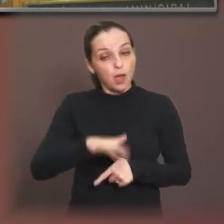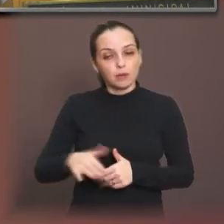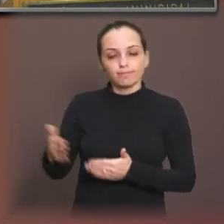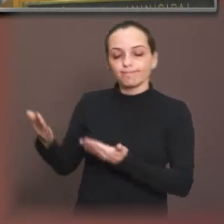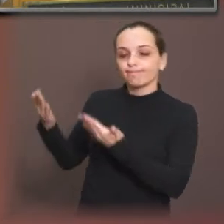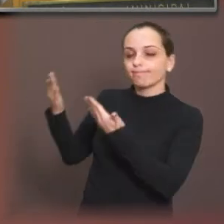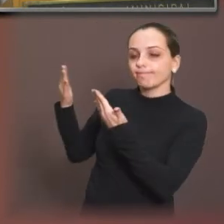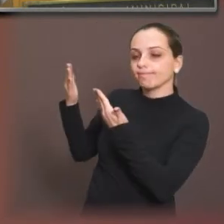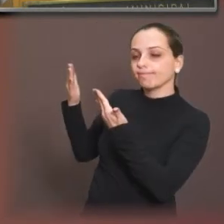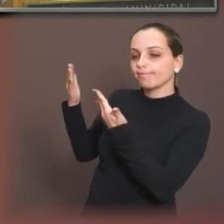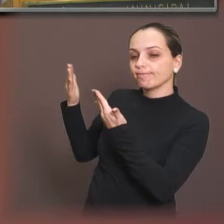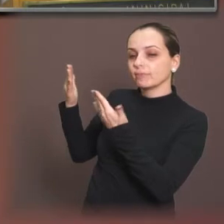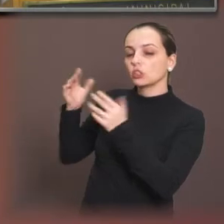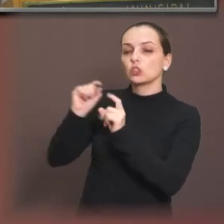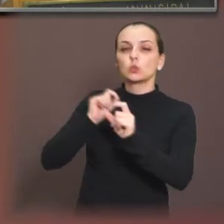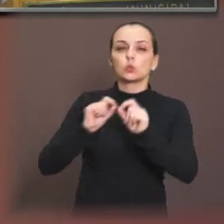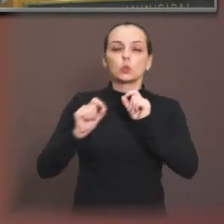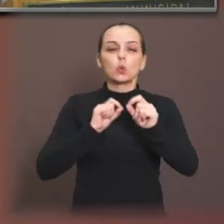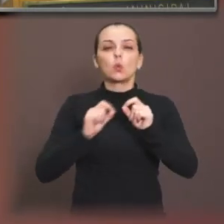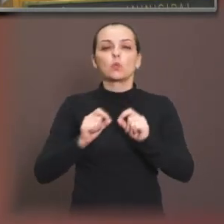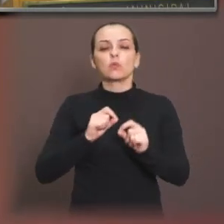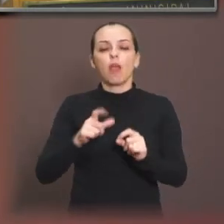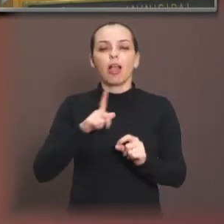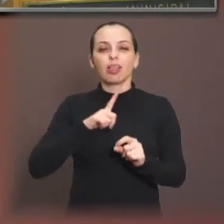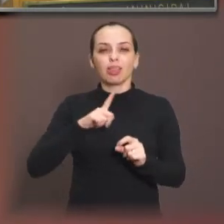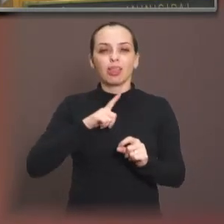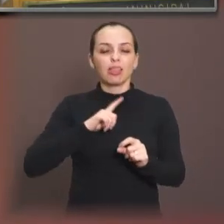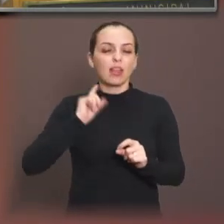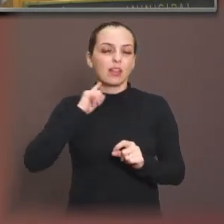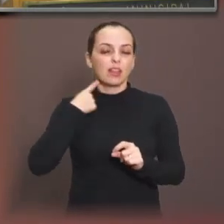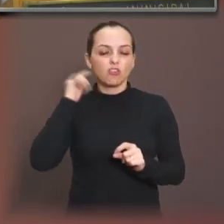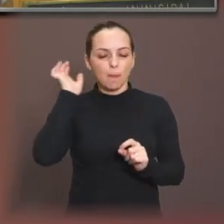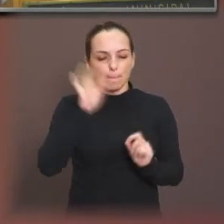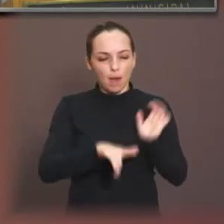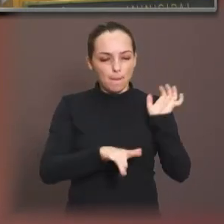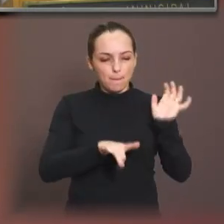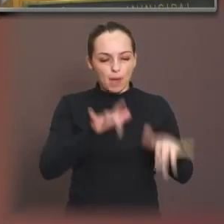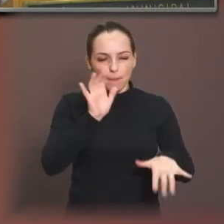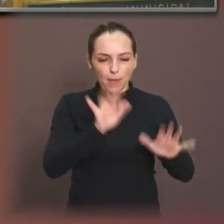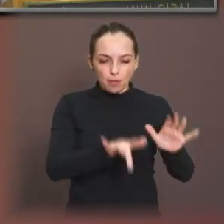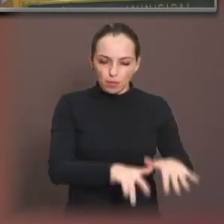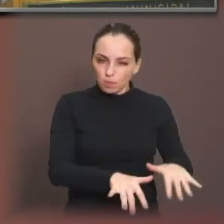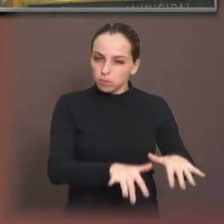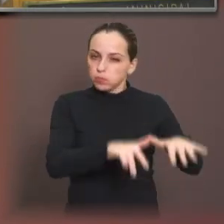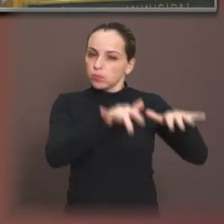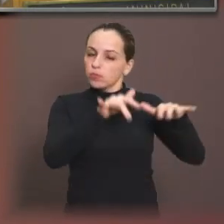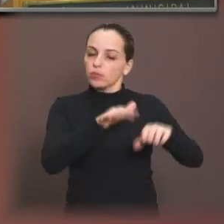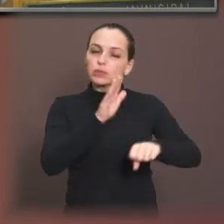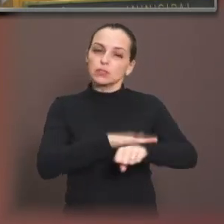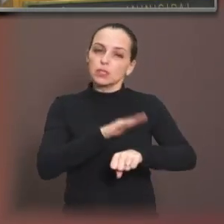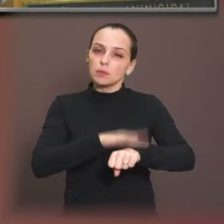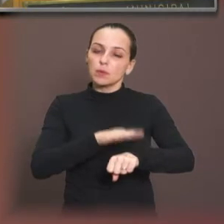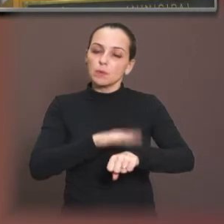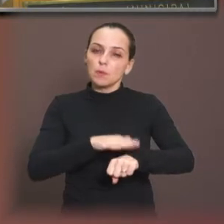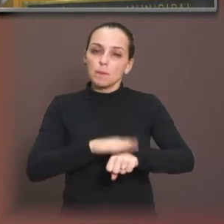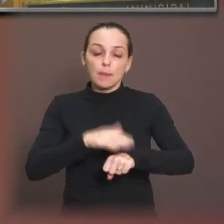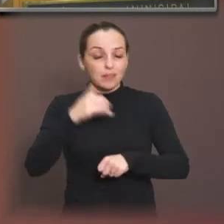Nesse momento, mais um descaso também da população. Nesse momento em que a gente luta